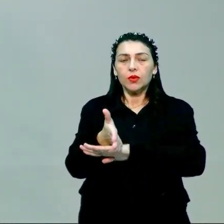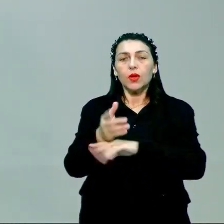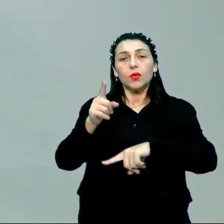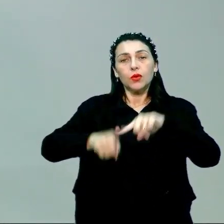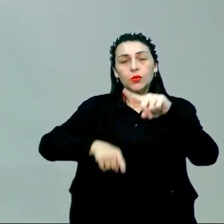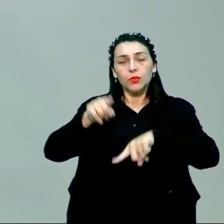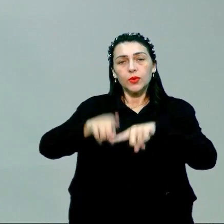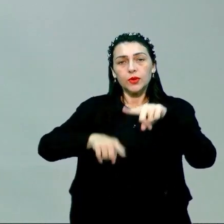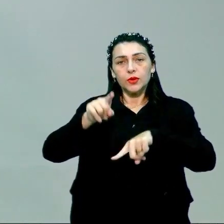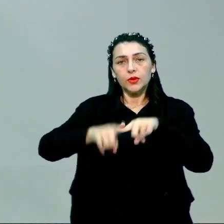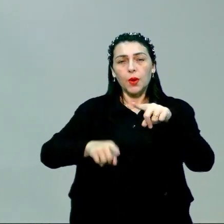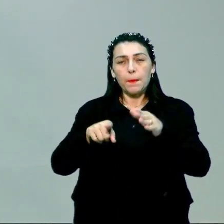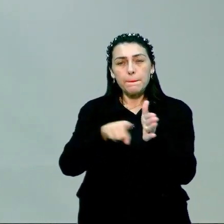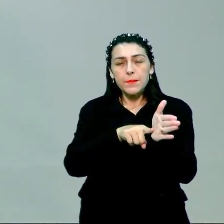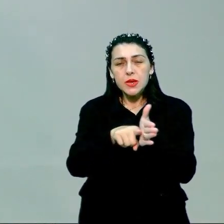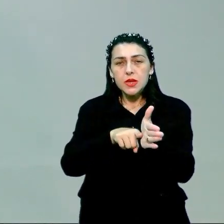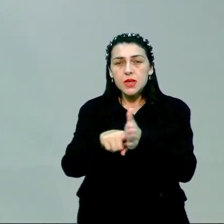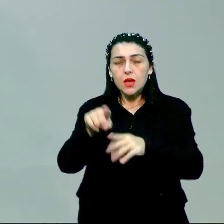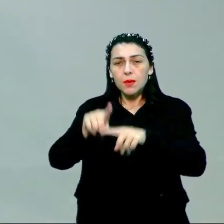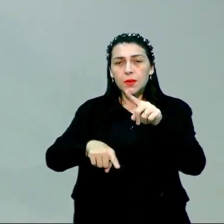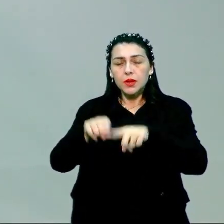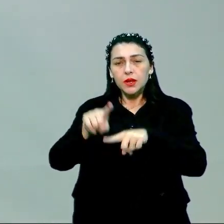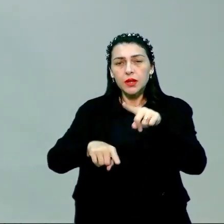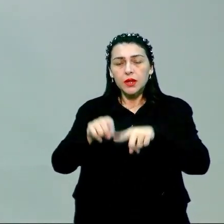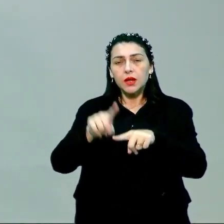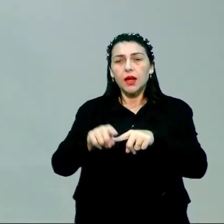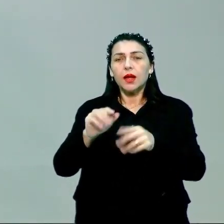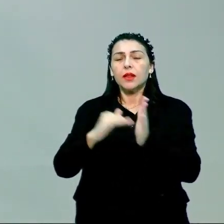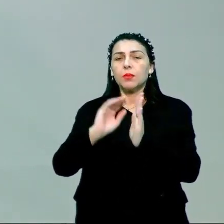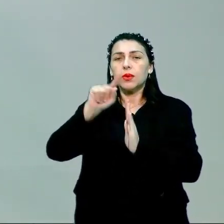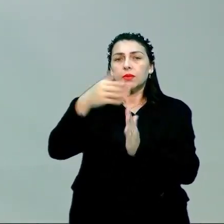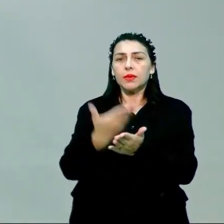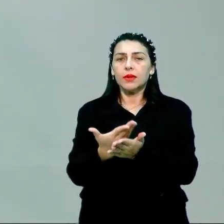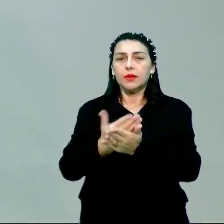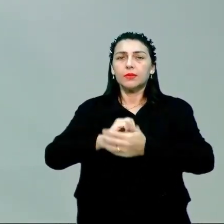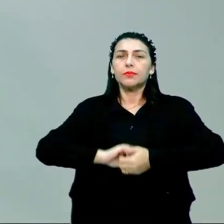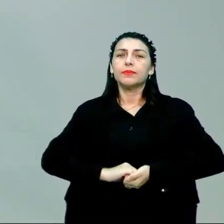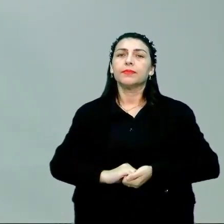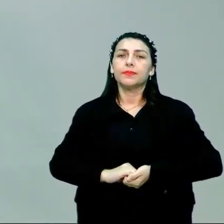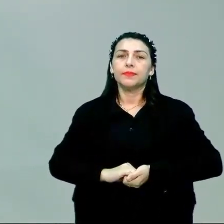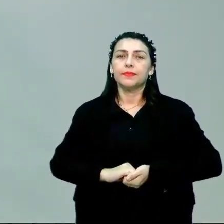material, pesquisar no material Farias Brito, e até a nossa próxima aula.